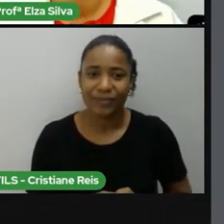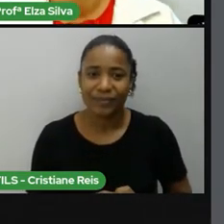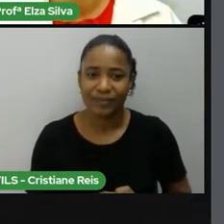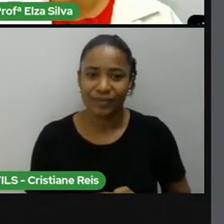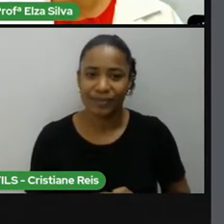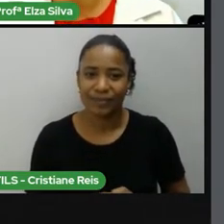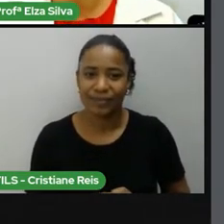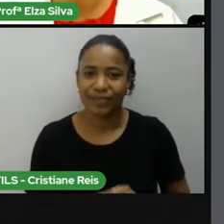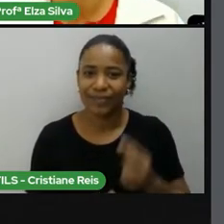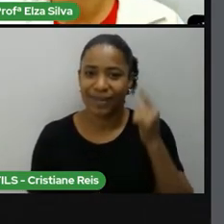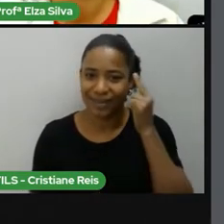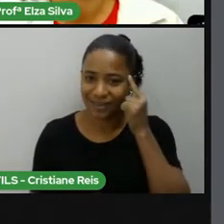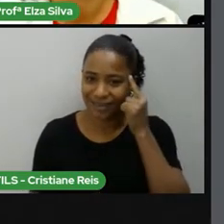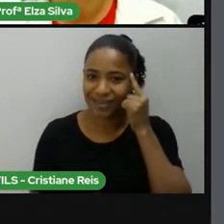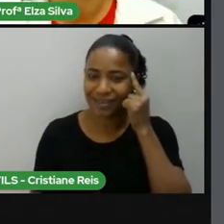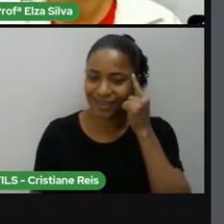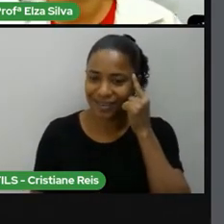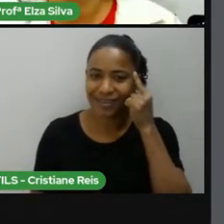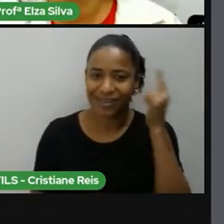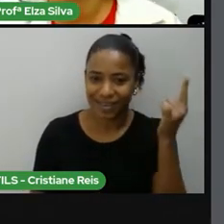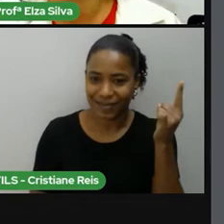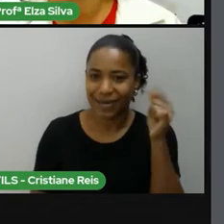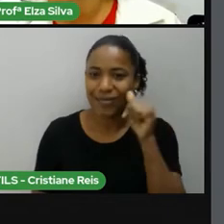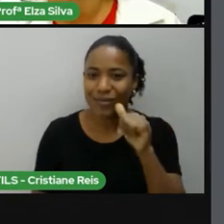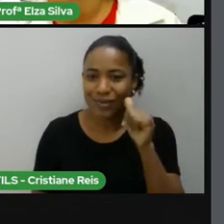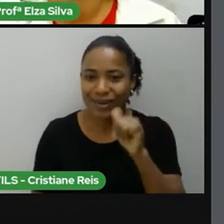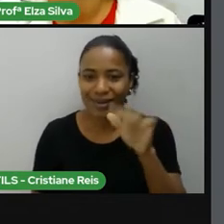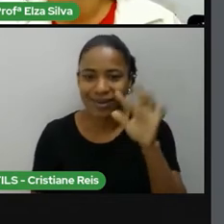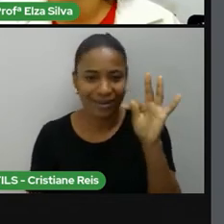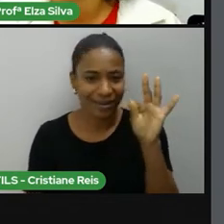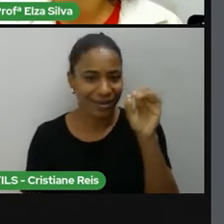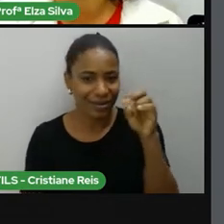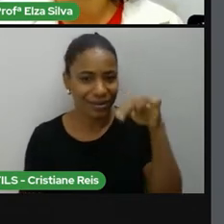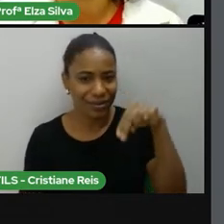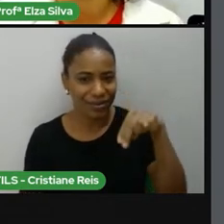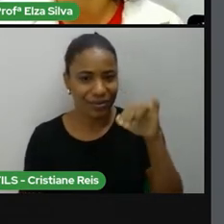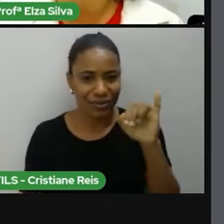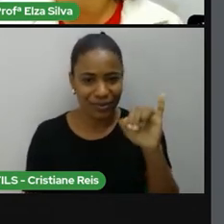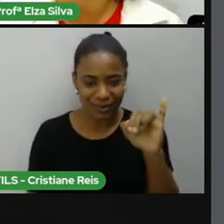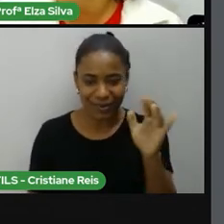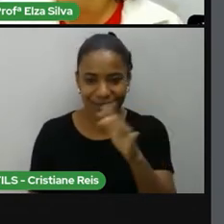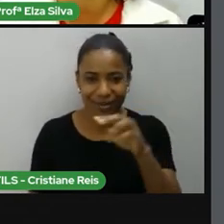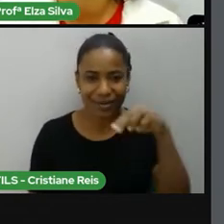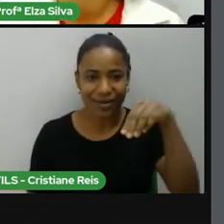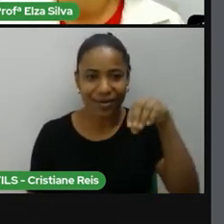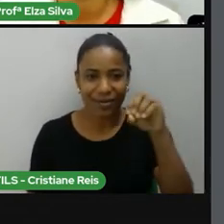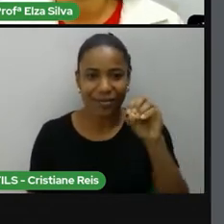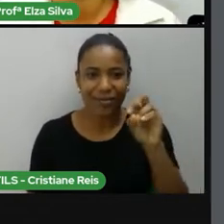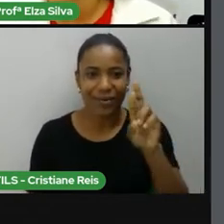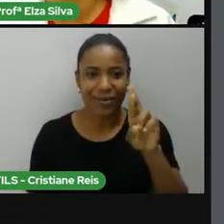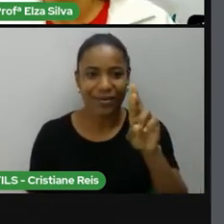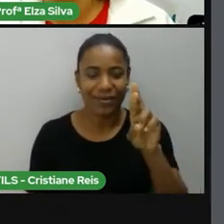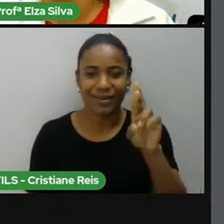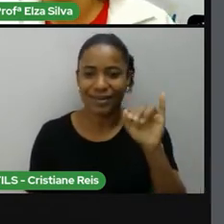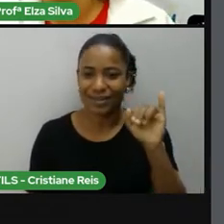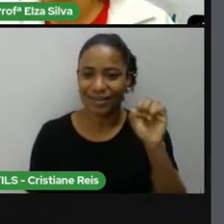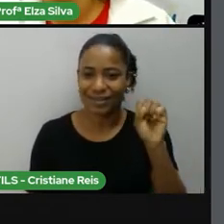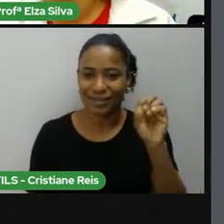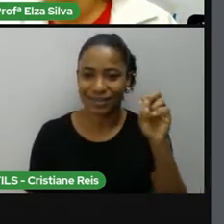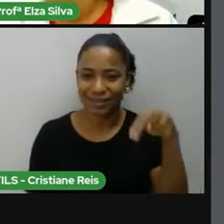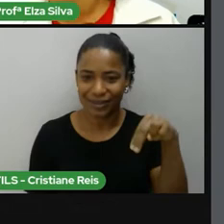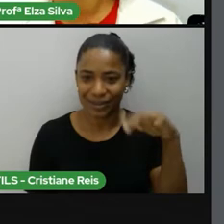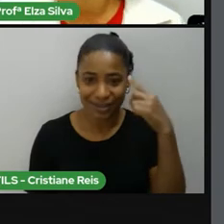Vocês se lembram de Toni Morrison? Nós falamos sobre ela na aula passada.